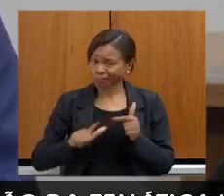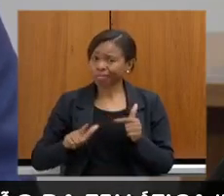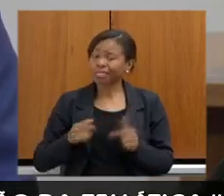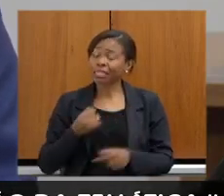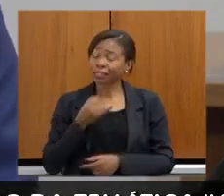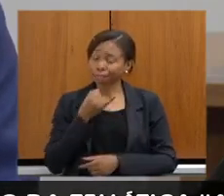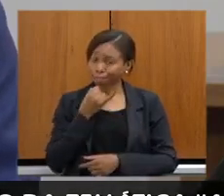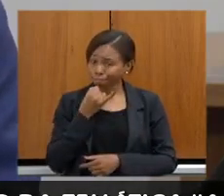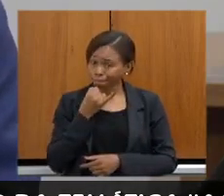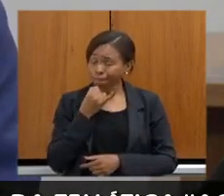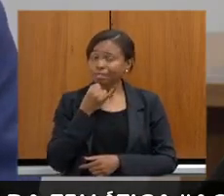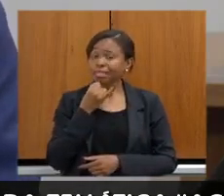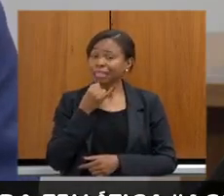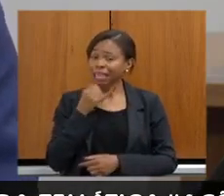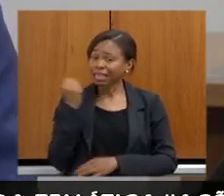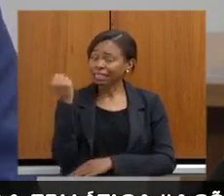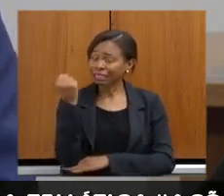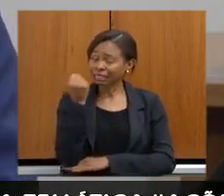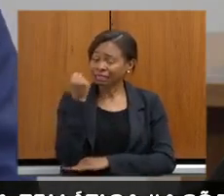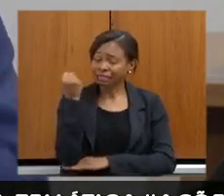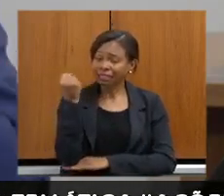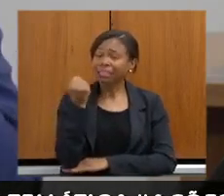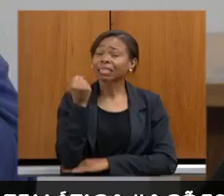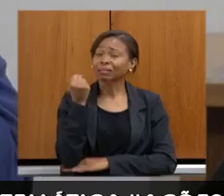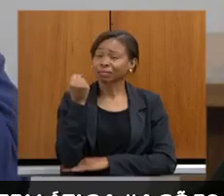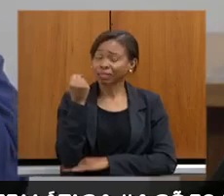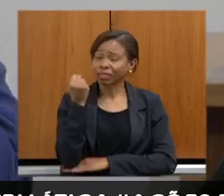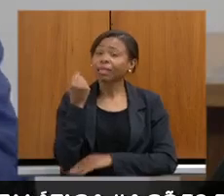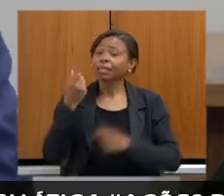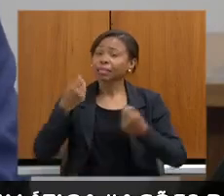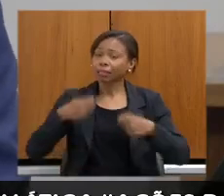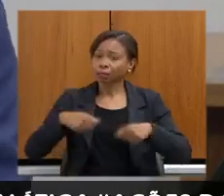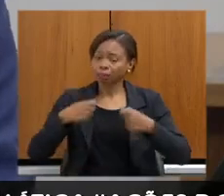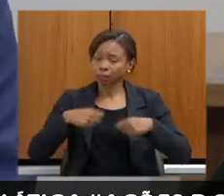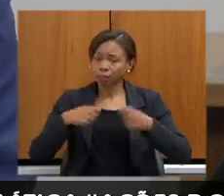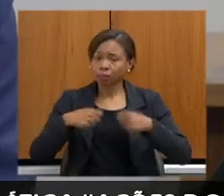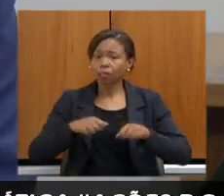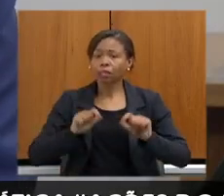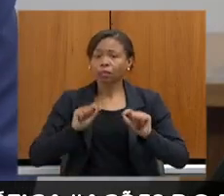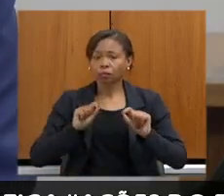entender que é um cenário grave, de necessidade de ações